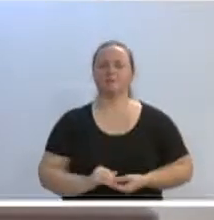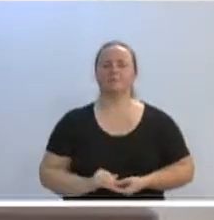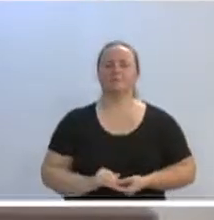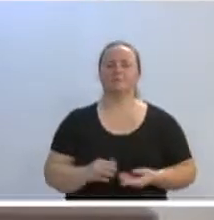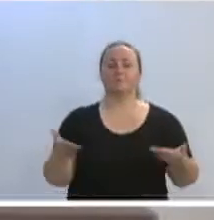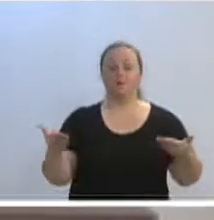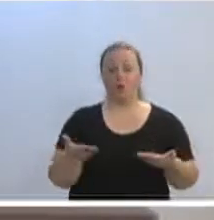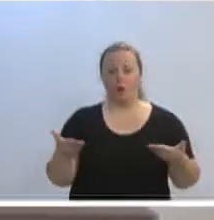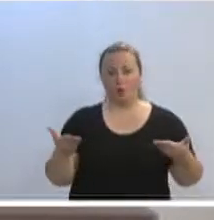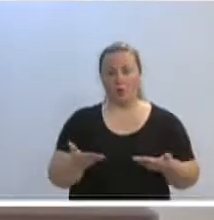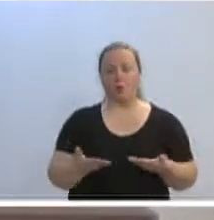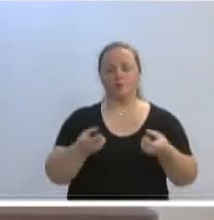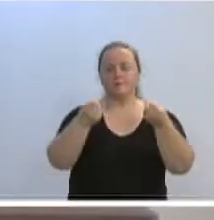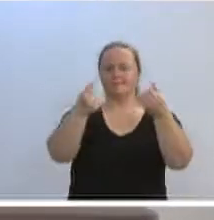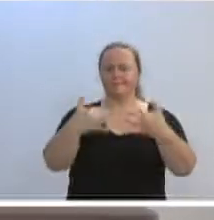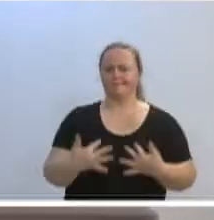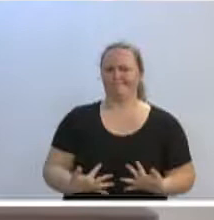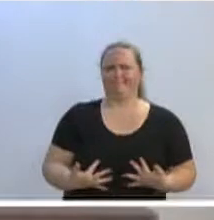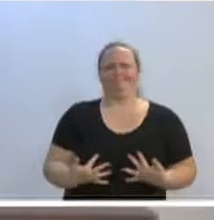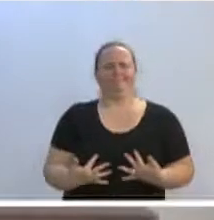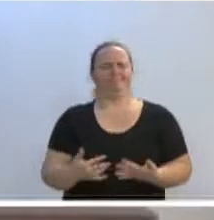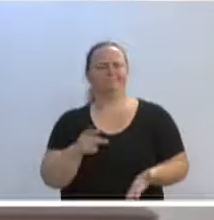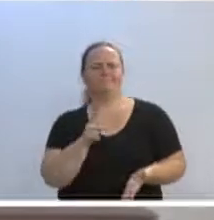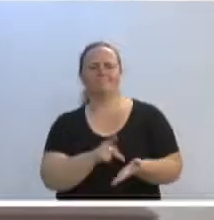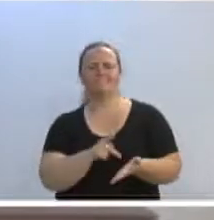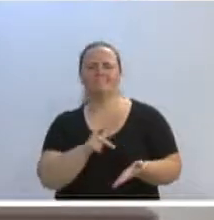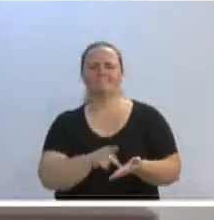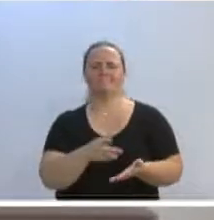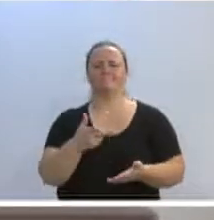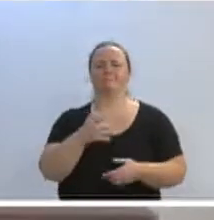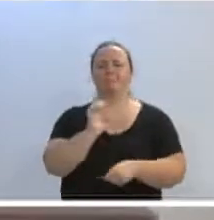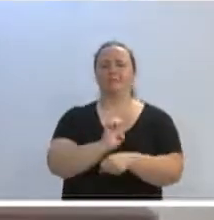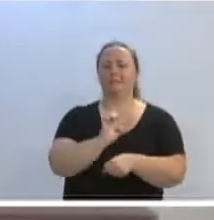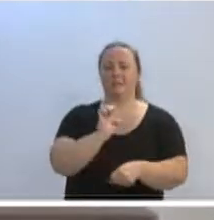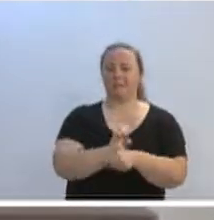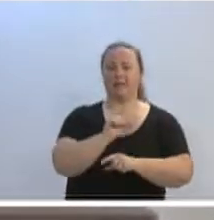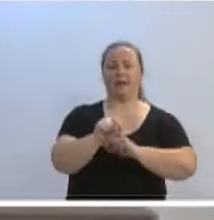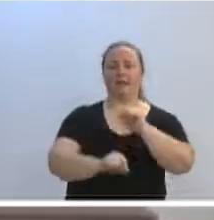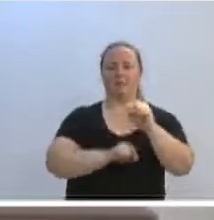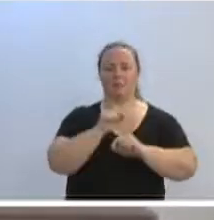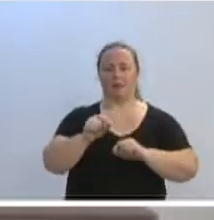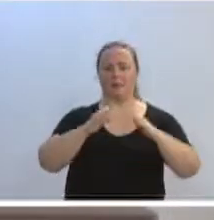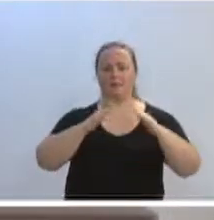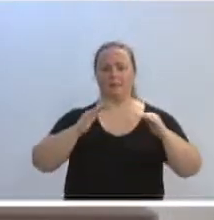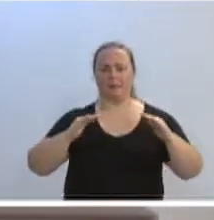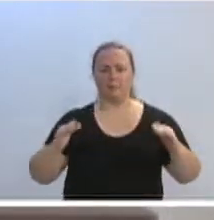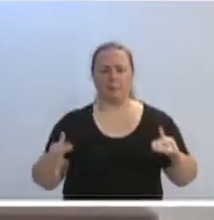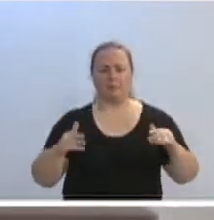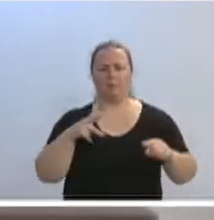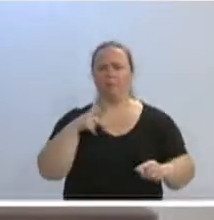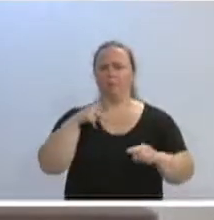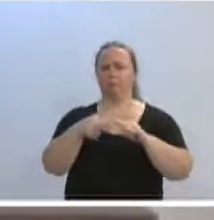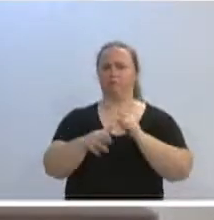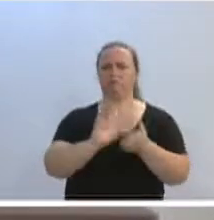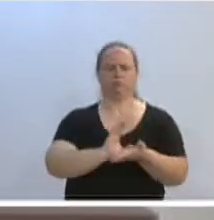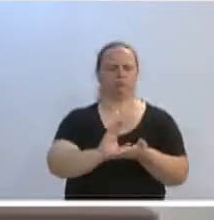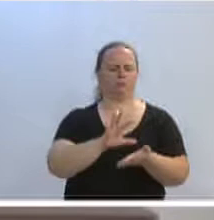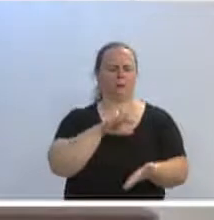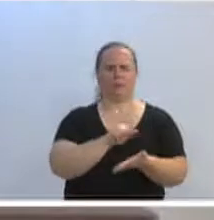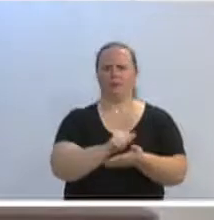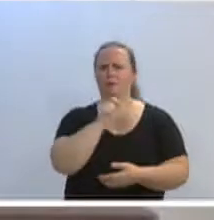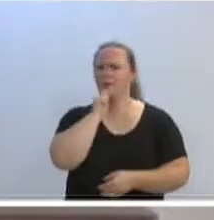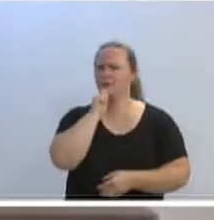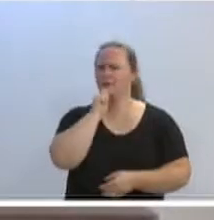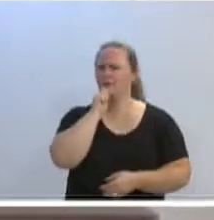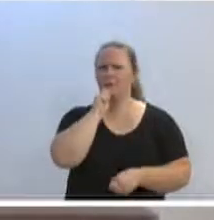na tarde de hoje, primeiramente falando sobre descaso, aqui por parte do Governo do Estado com relação ao CEDUPES em Santa Catarina, onde cortaram as novas matrículas para os